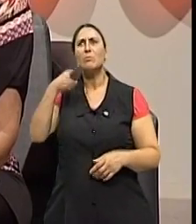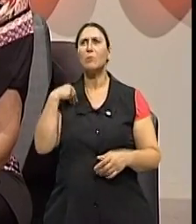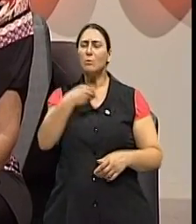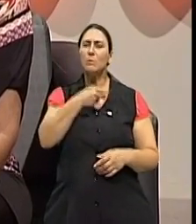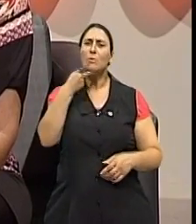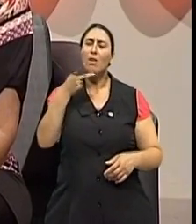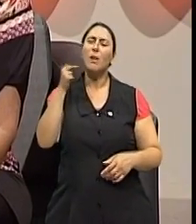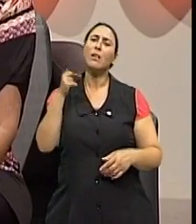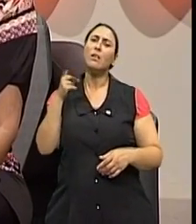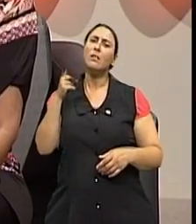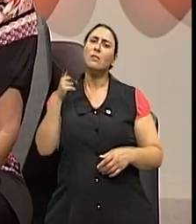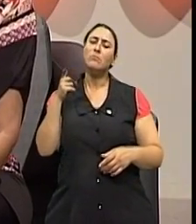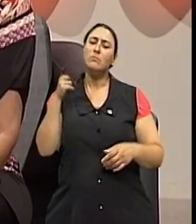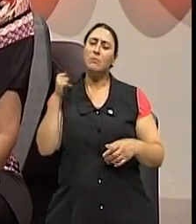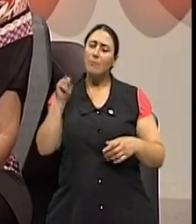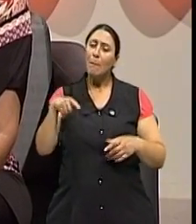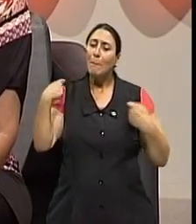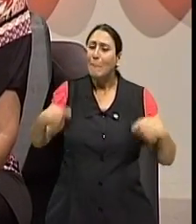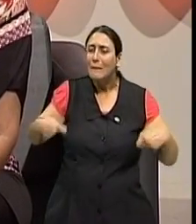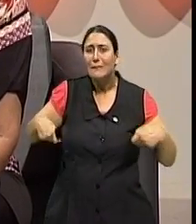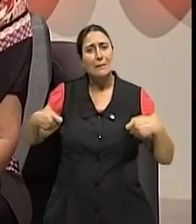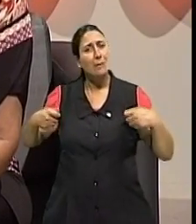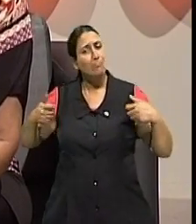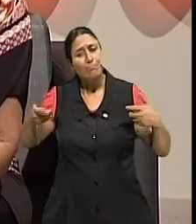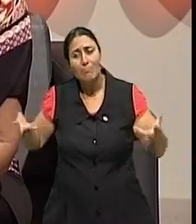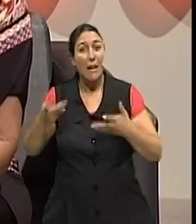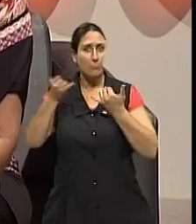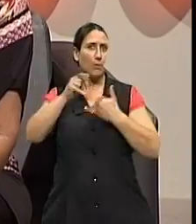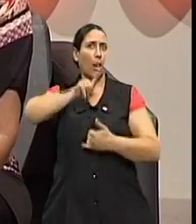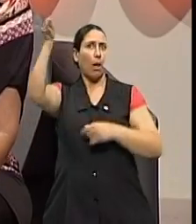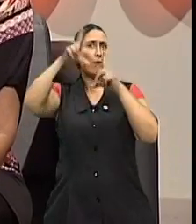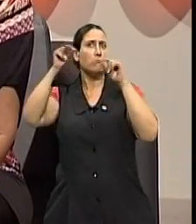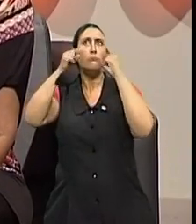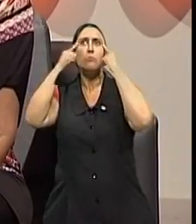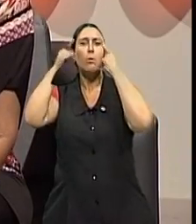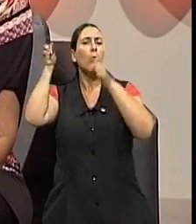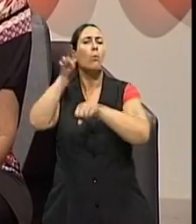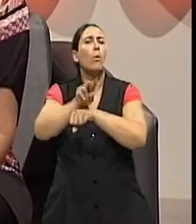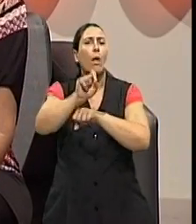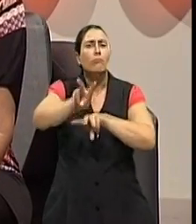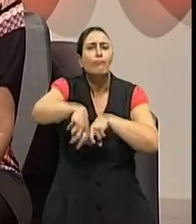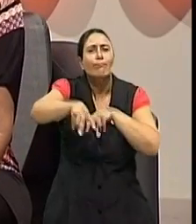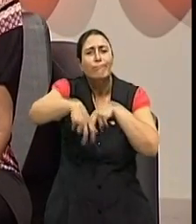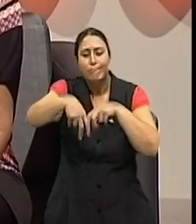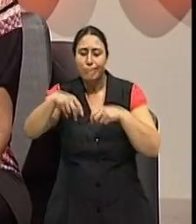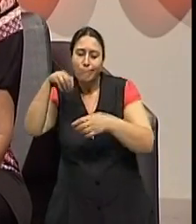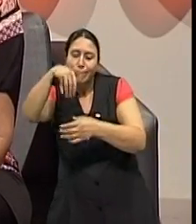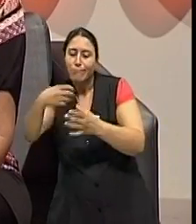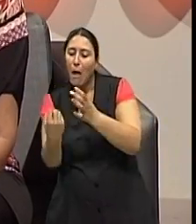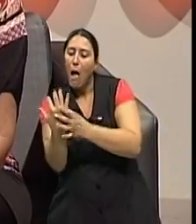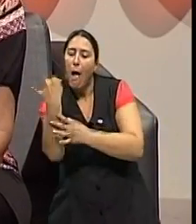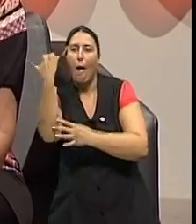que eu acho fundamental, que é atividade, quer dizer, eles cuidam da horta. Horta é uma coisa viva, não tem coisa melhor,